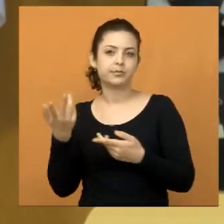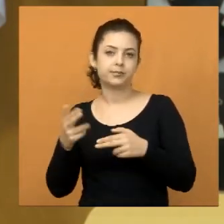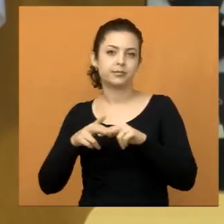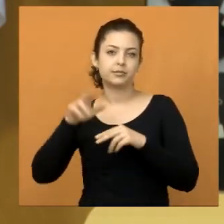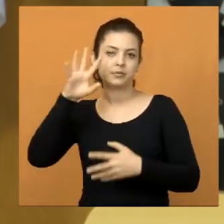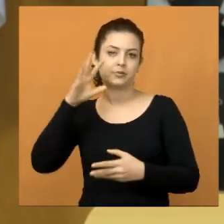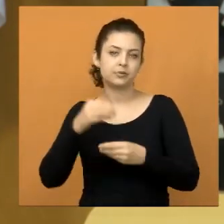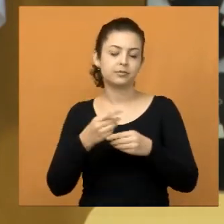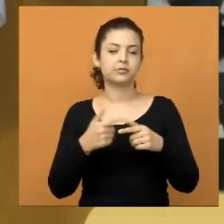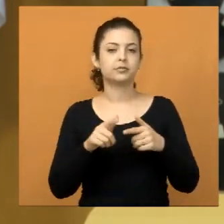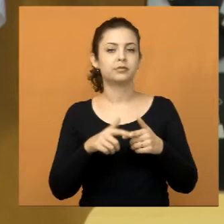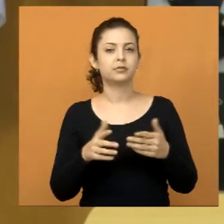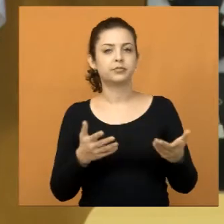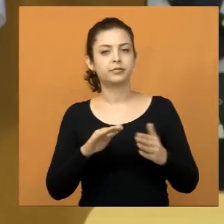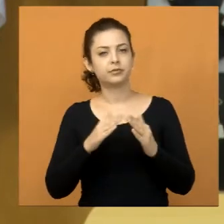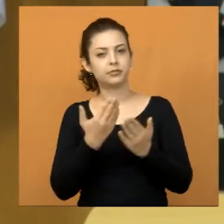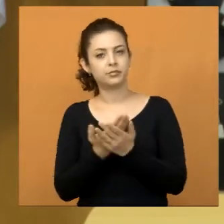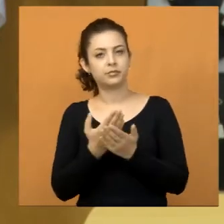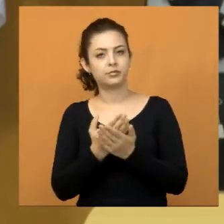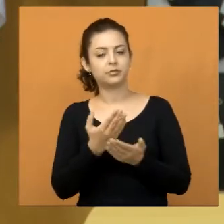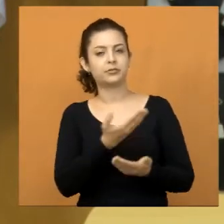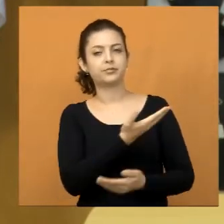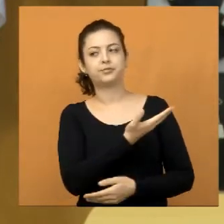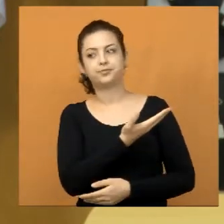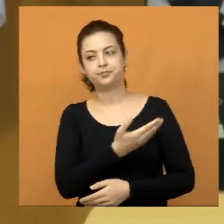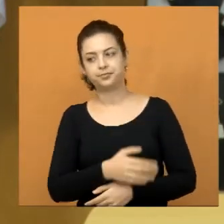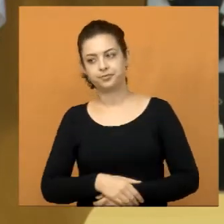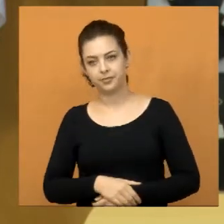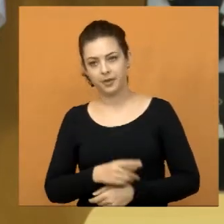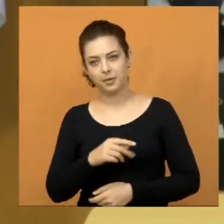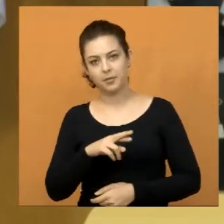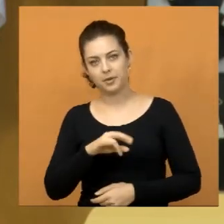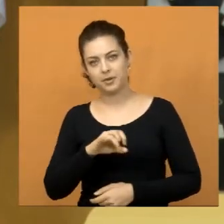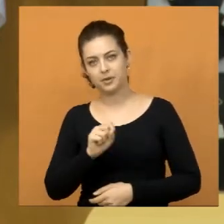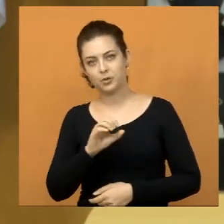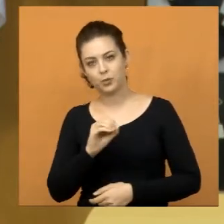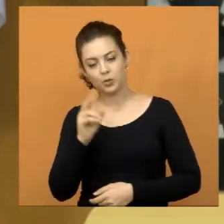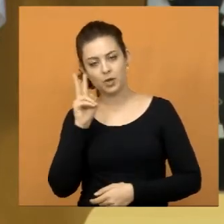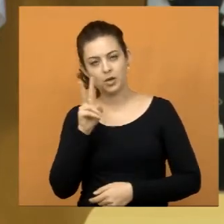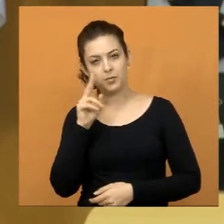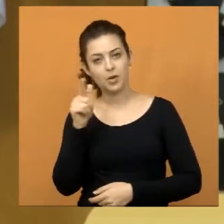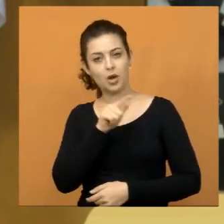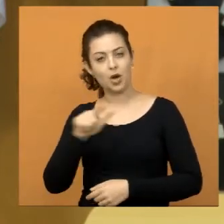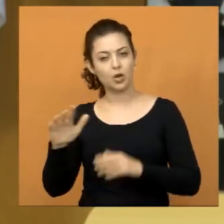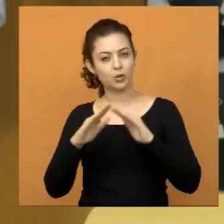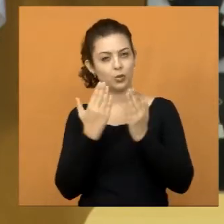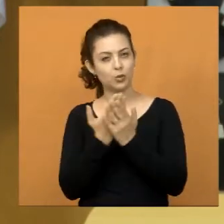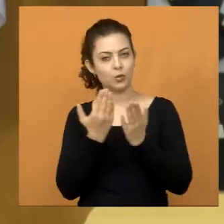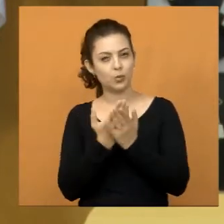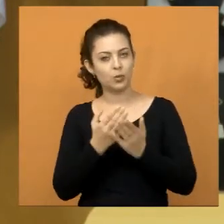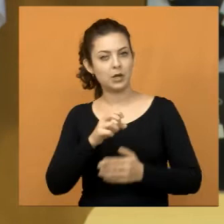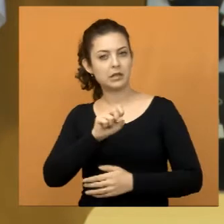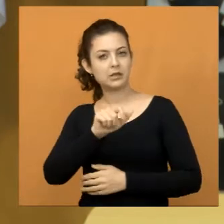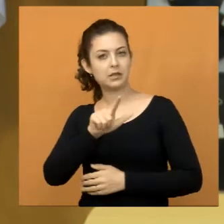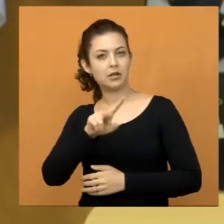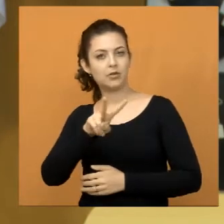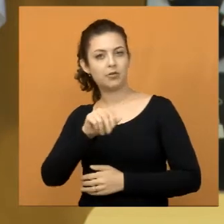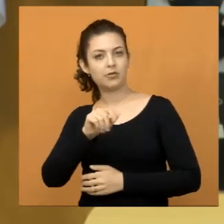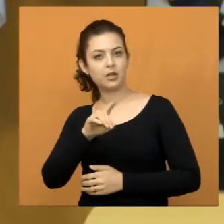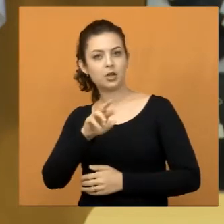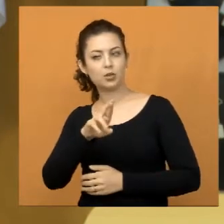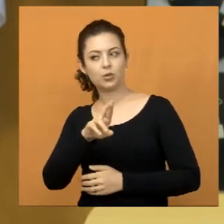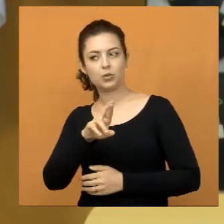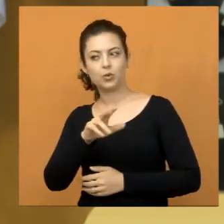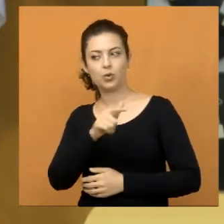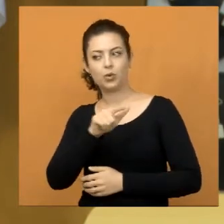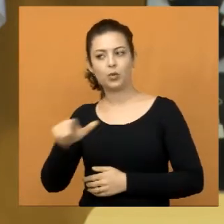resolva o problema da escola Darcy Lopes, no Jardim Paraíso. E aí eu também lembro da outra escola, lá do bairro Cidade de Salvador, a